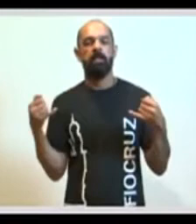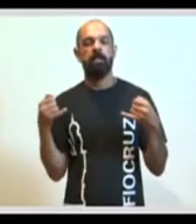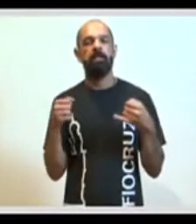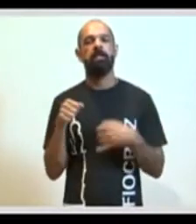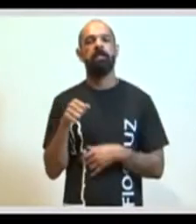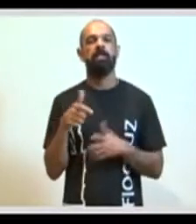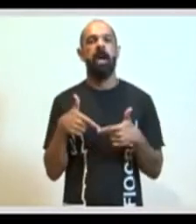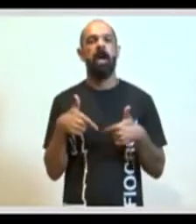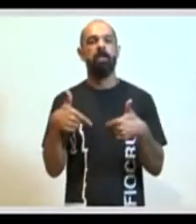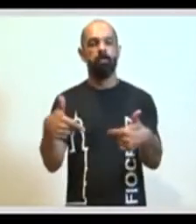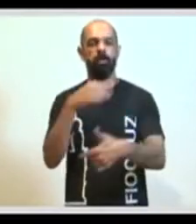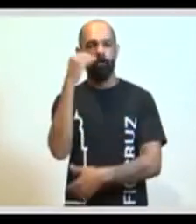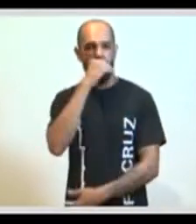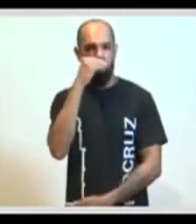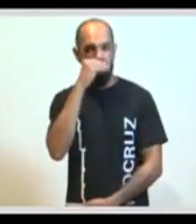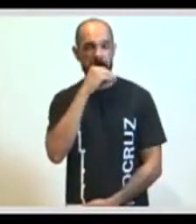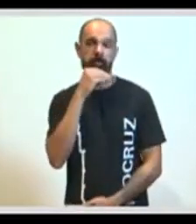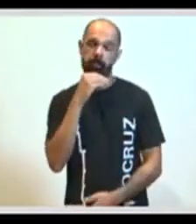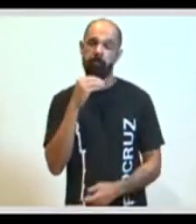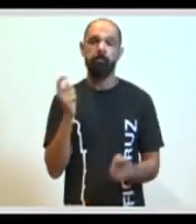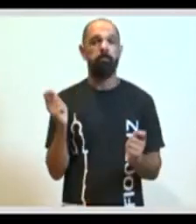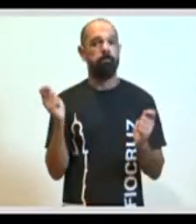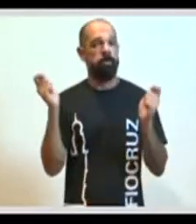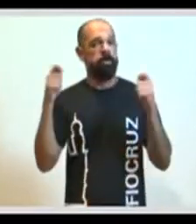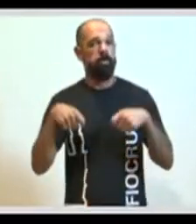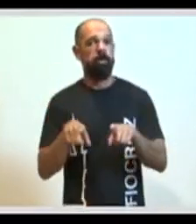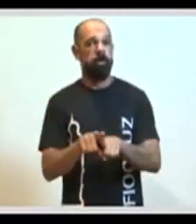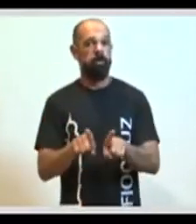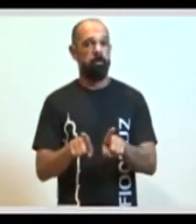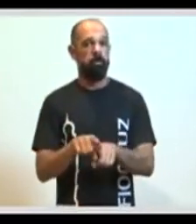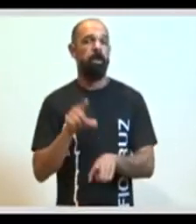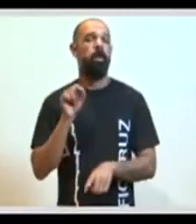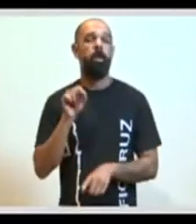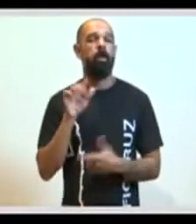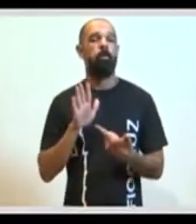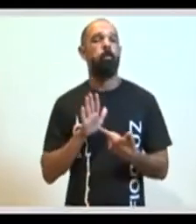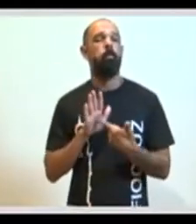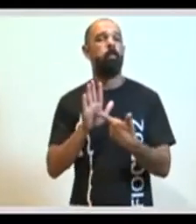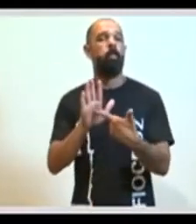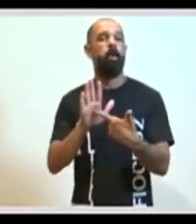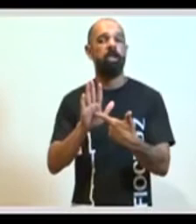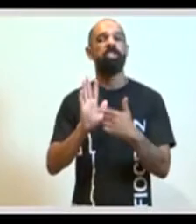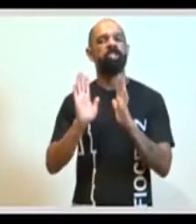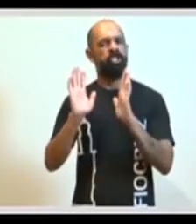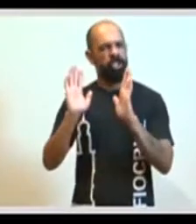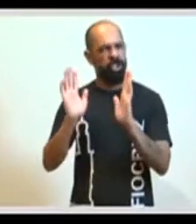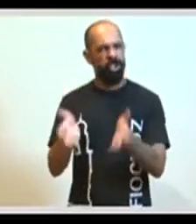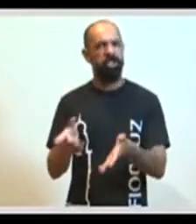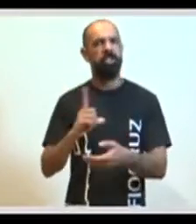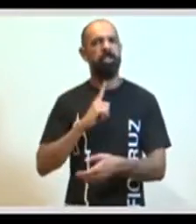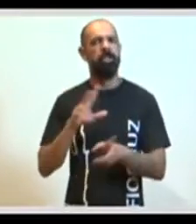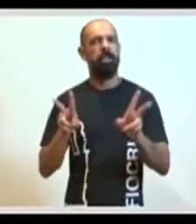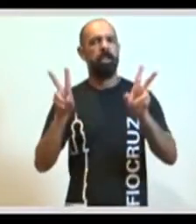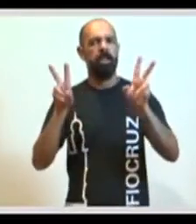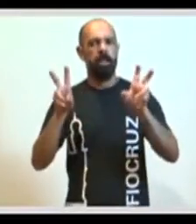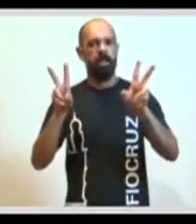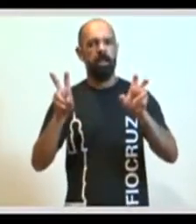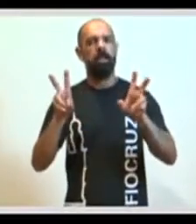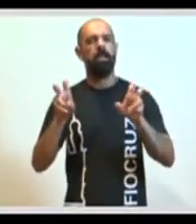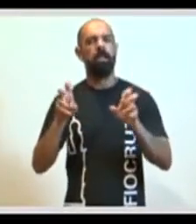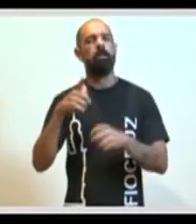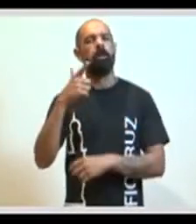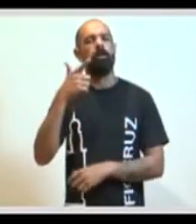vulnerabilizadas. É possível também destacar que isso já tem sido um tema bastante